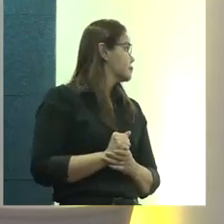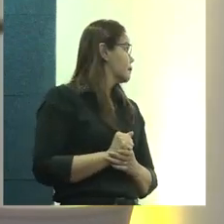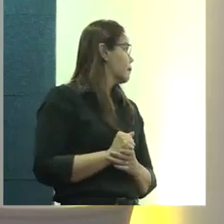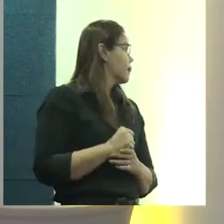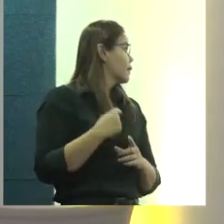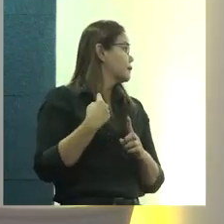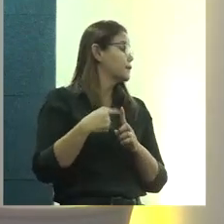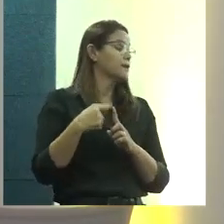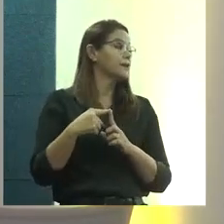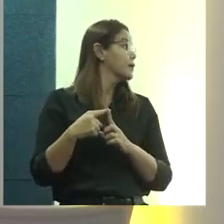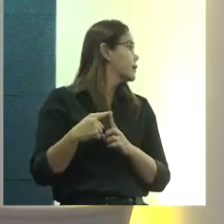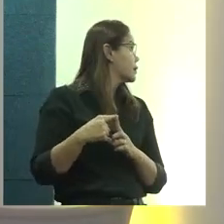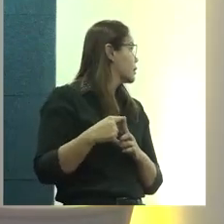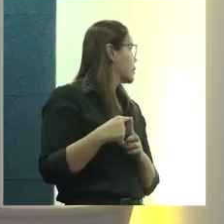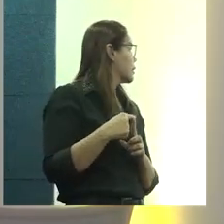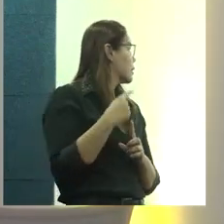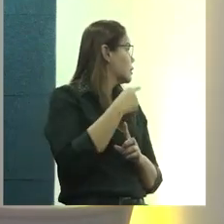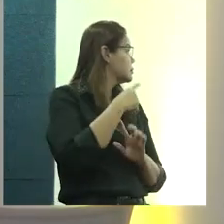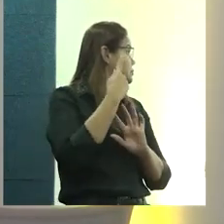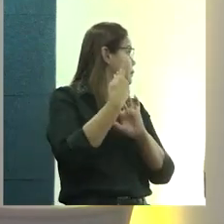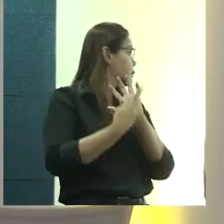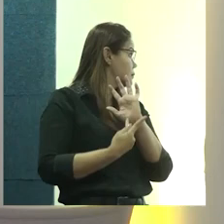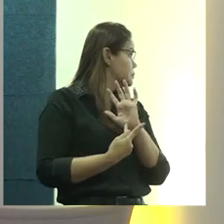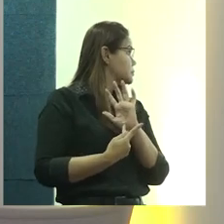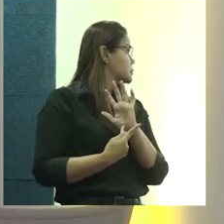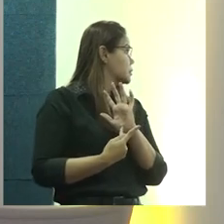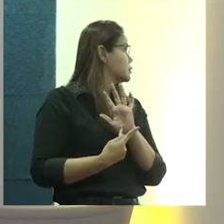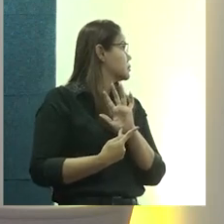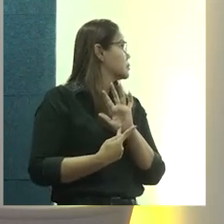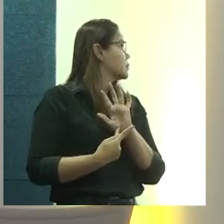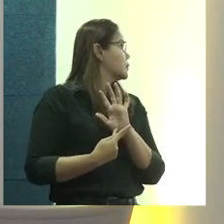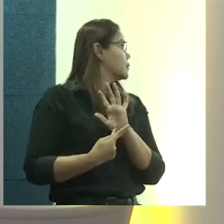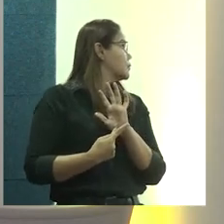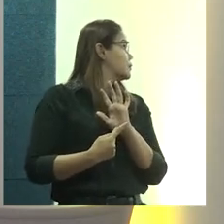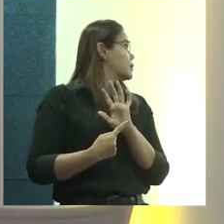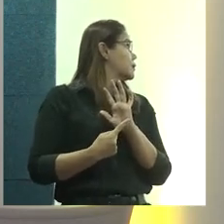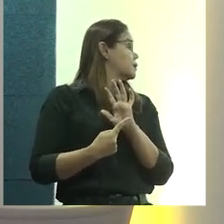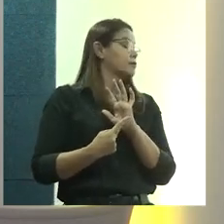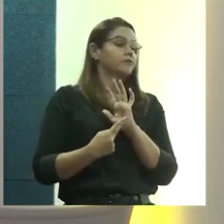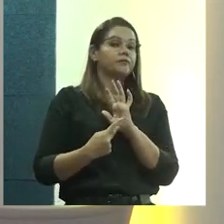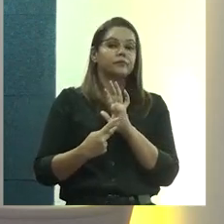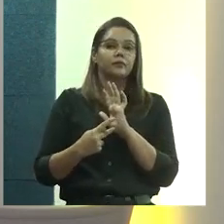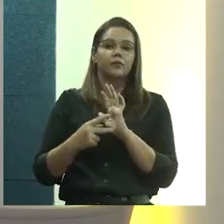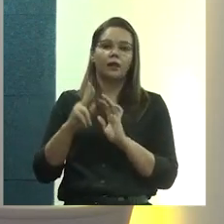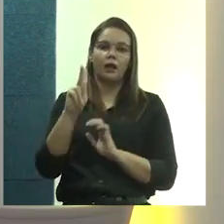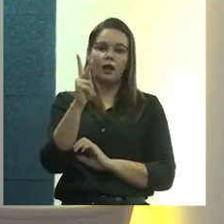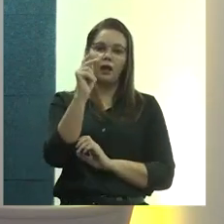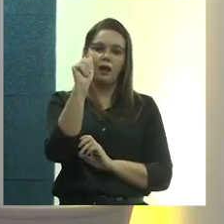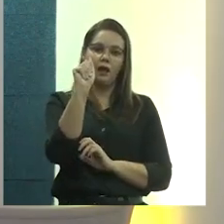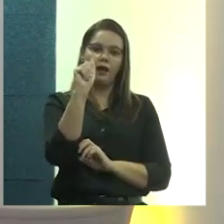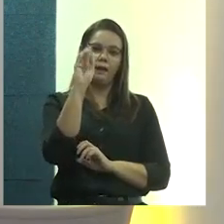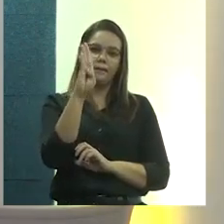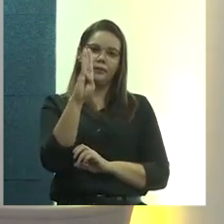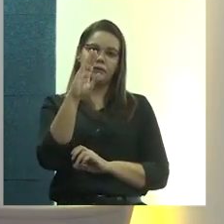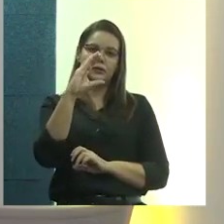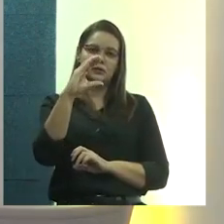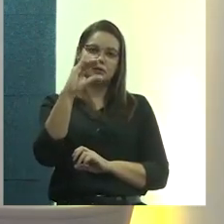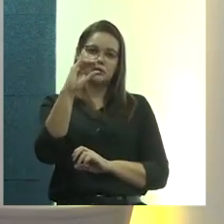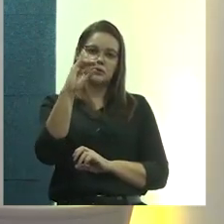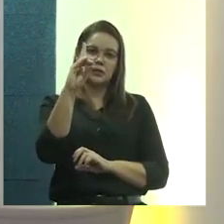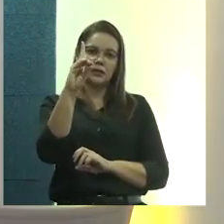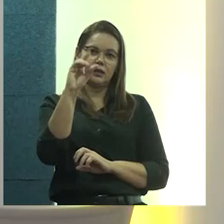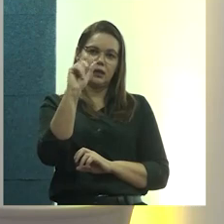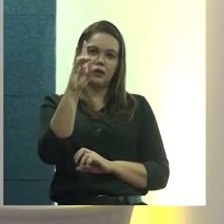é um projeto de residência multiprofissional em assistência técnica para habitação e direito à cidade. Ele está muito